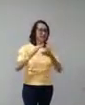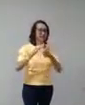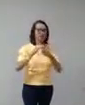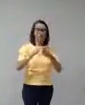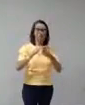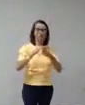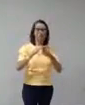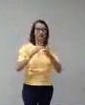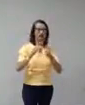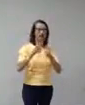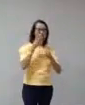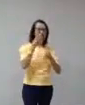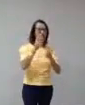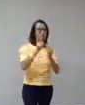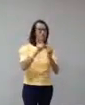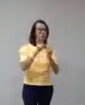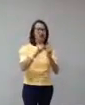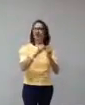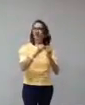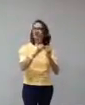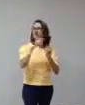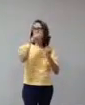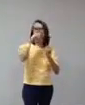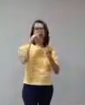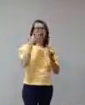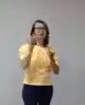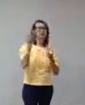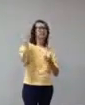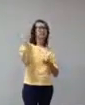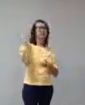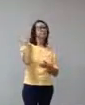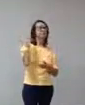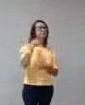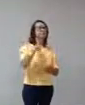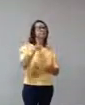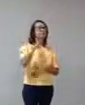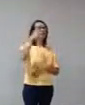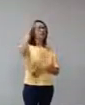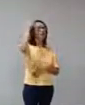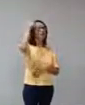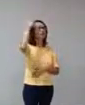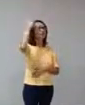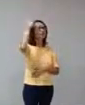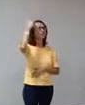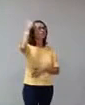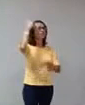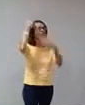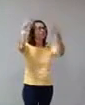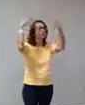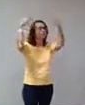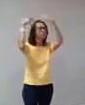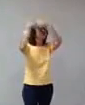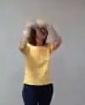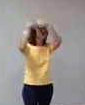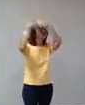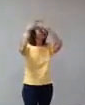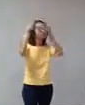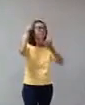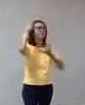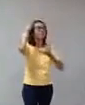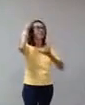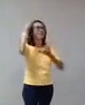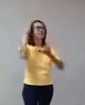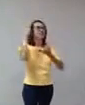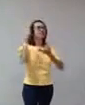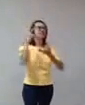ele disse que um dia estava sem ideia, sem ideia, um dia estava sentado lá na varanda e enxergou essa... Claro que ele